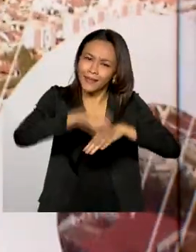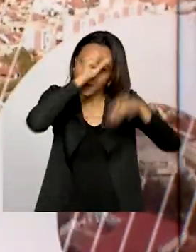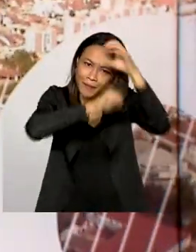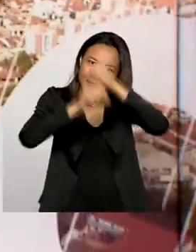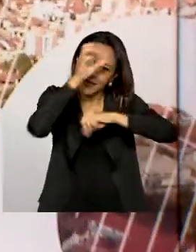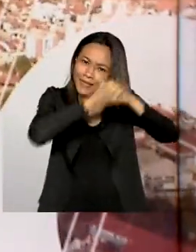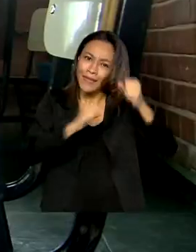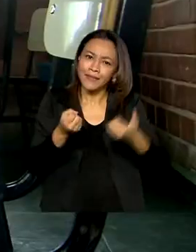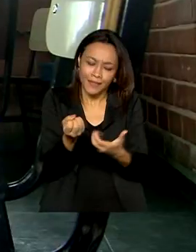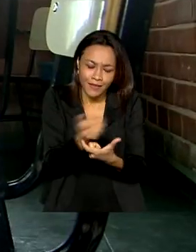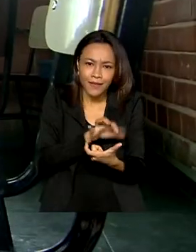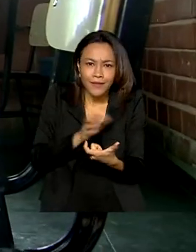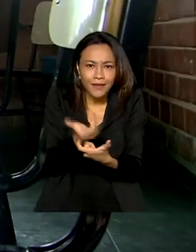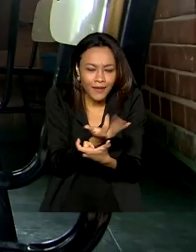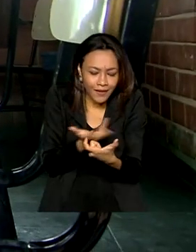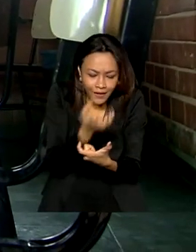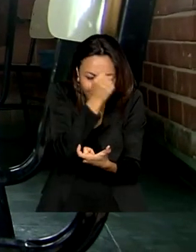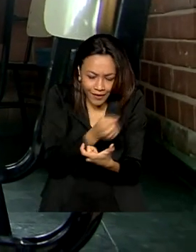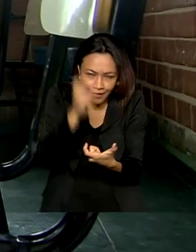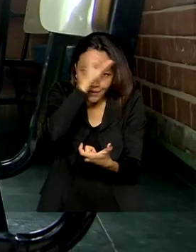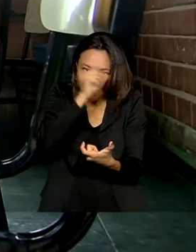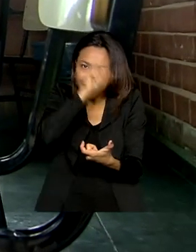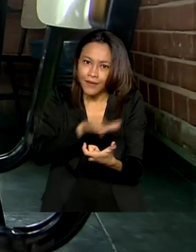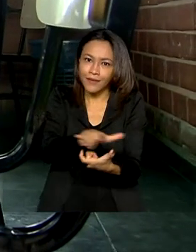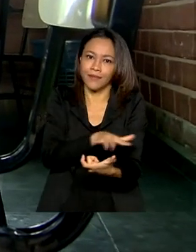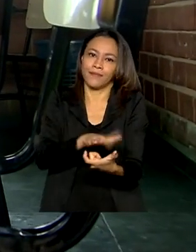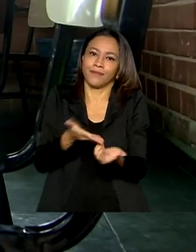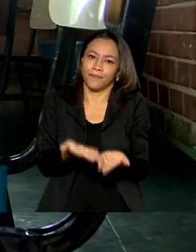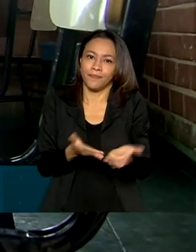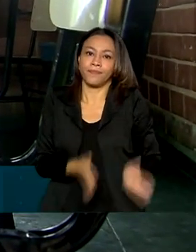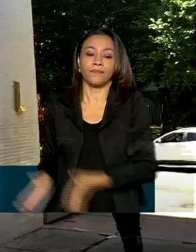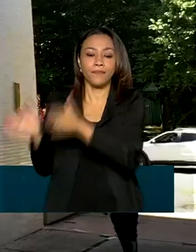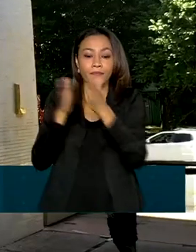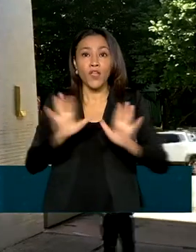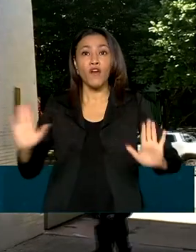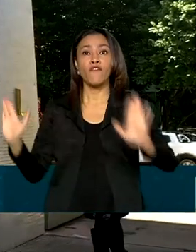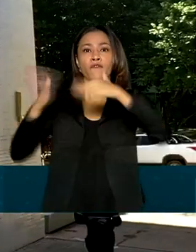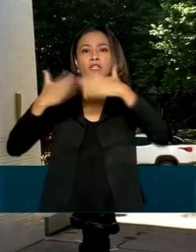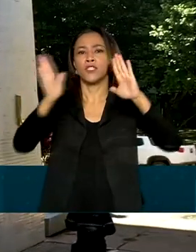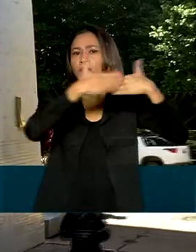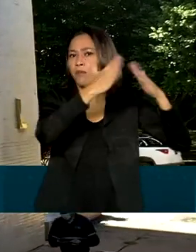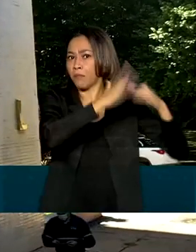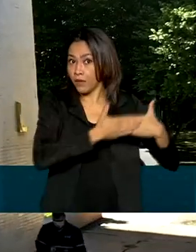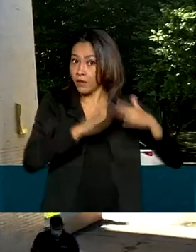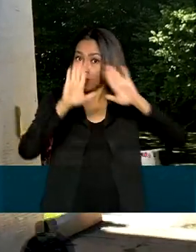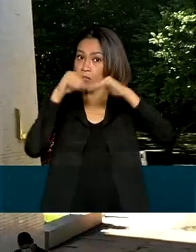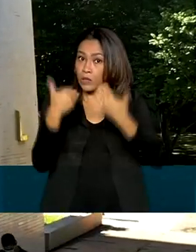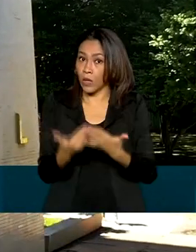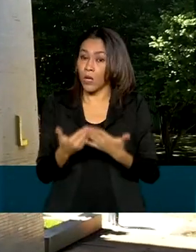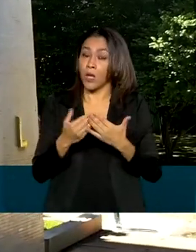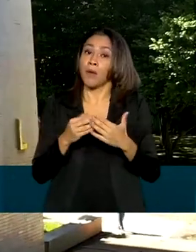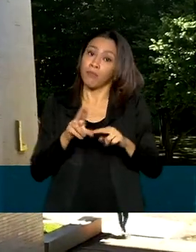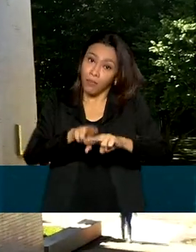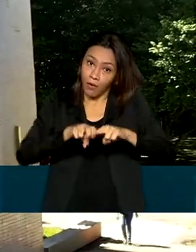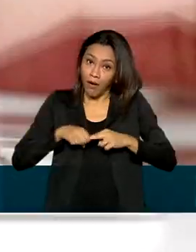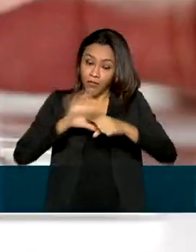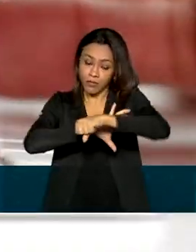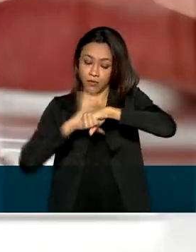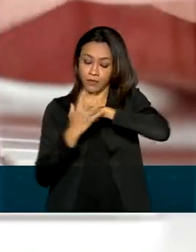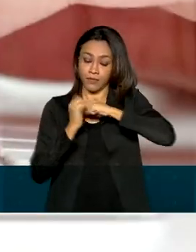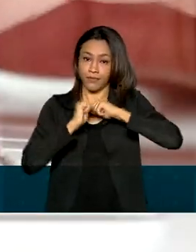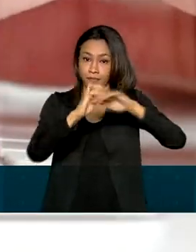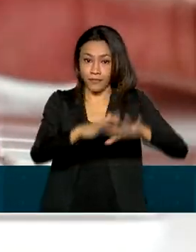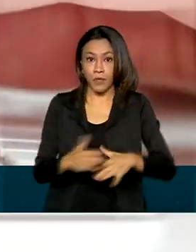alfabetização. Com o fechamento das escolas por causa da pandemia, o Ministério da Educação